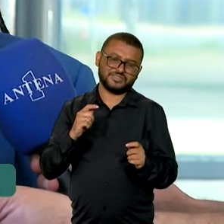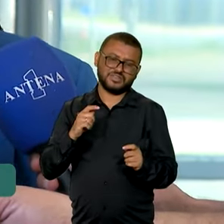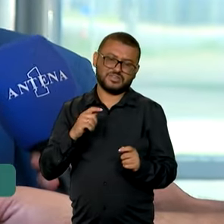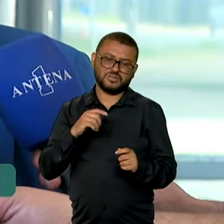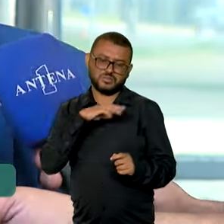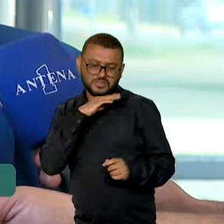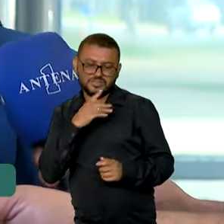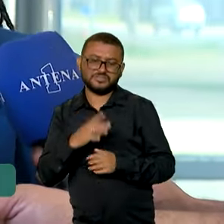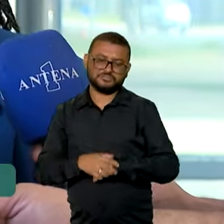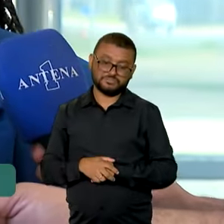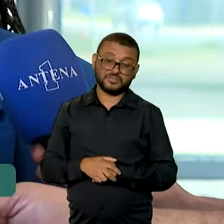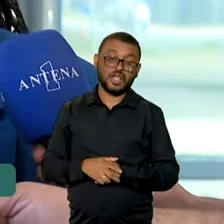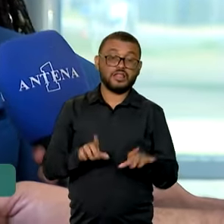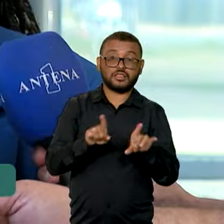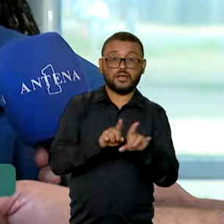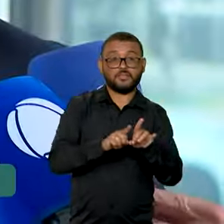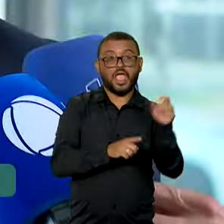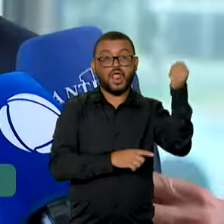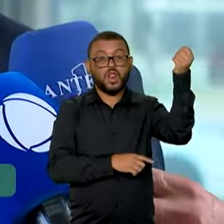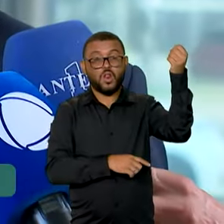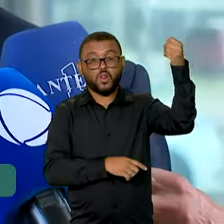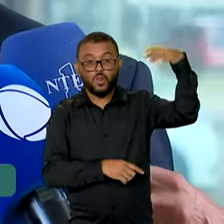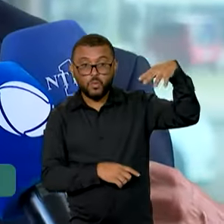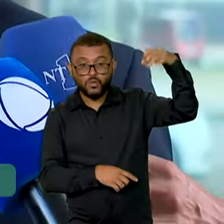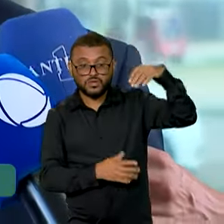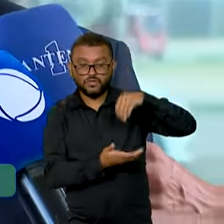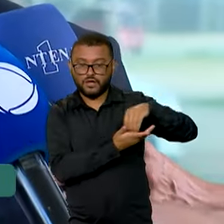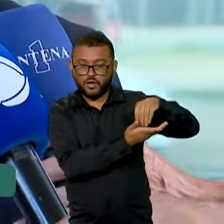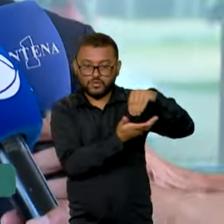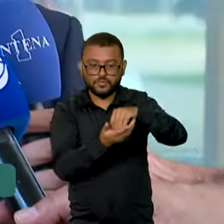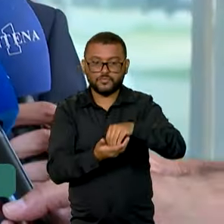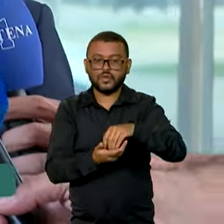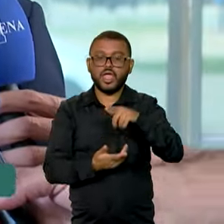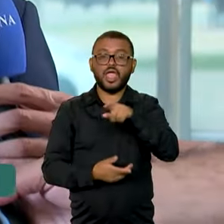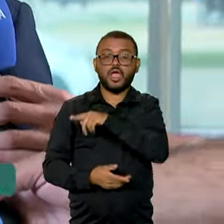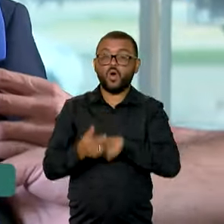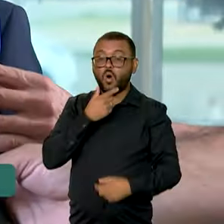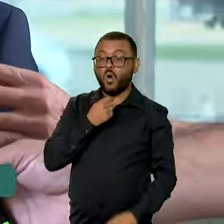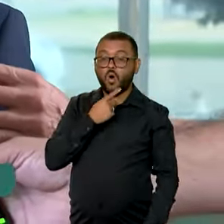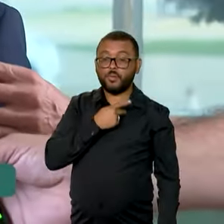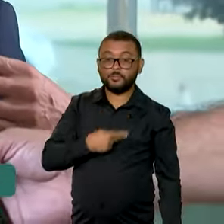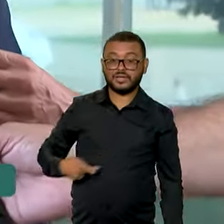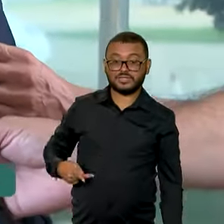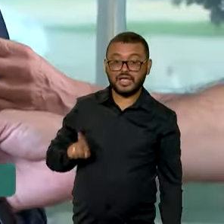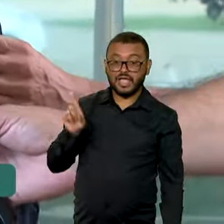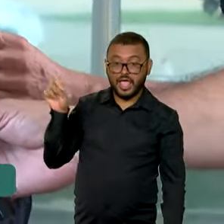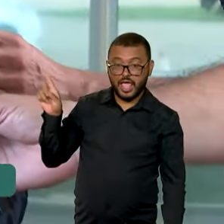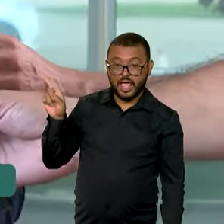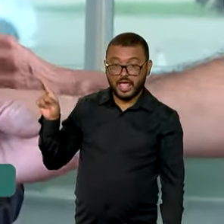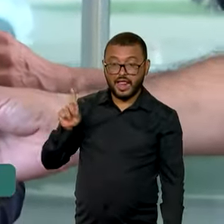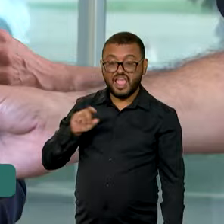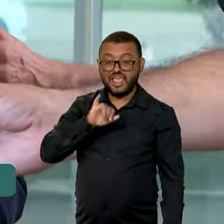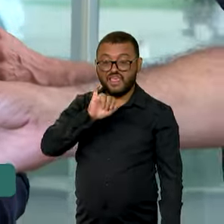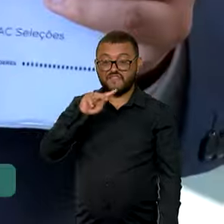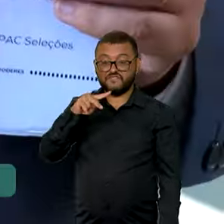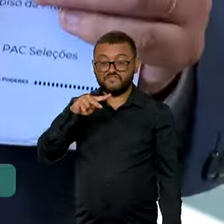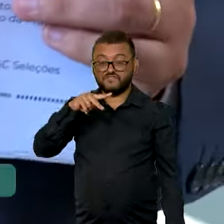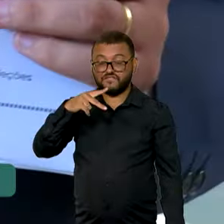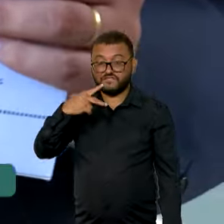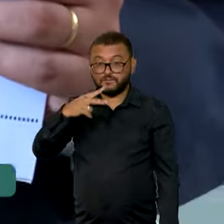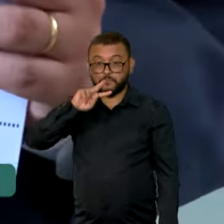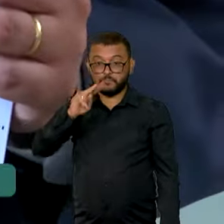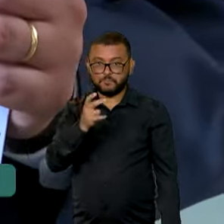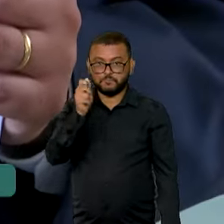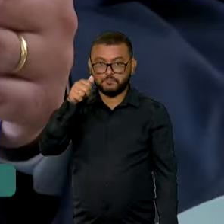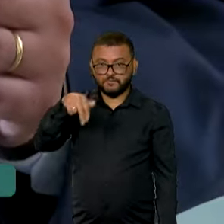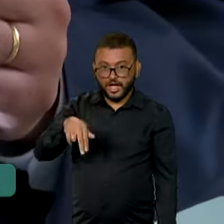aliadas, né? Tem a questão de iluminação. O presidente do IPHAN explicou que, apesar da manutenção da Praça dos Três Poderes ser de